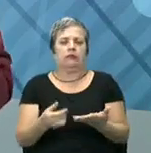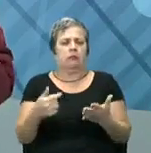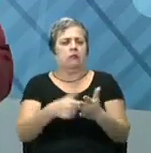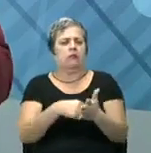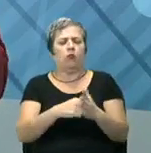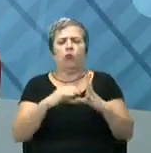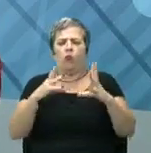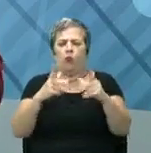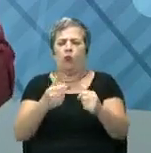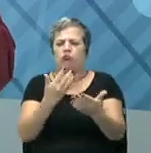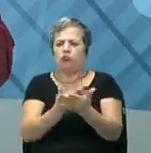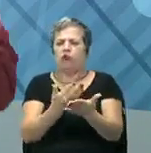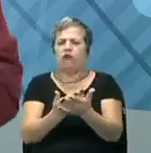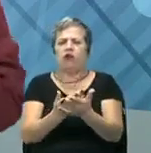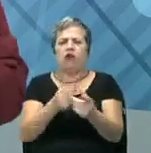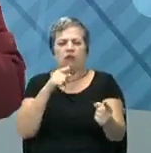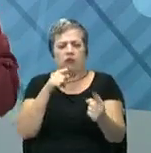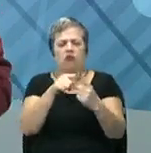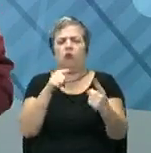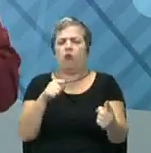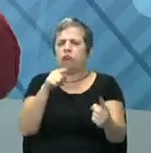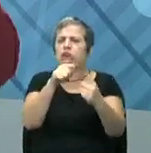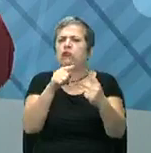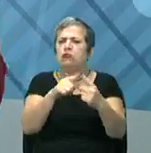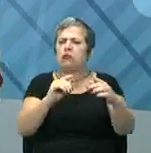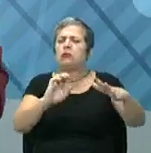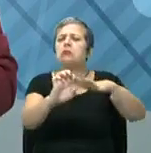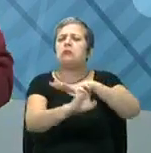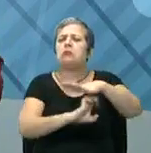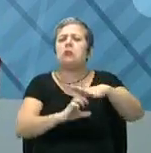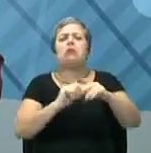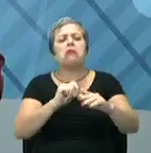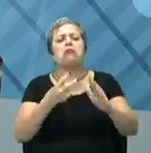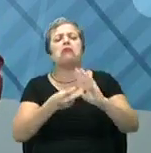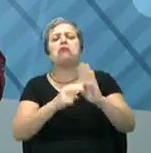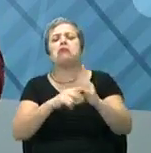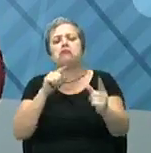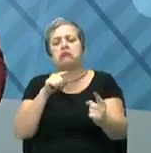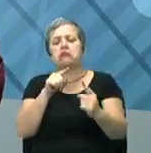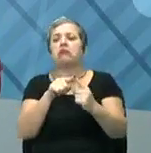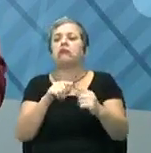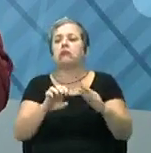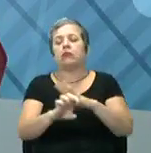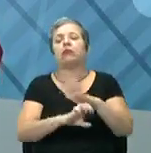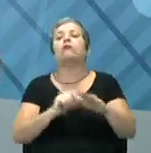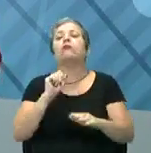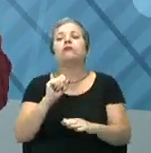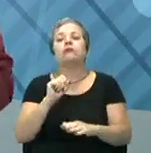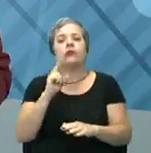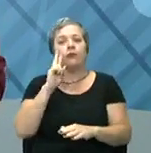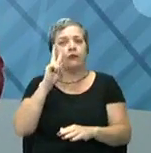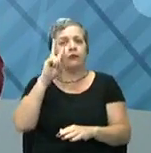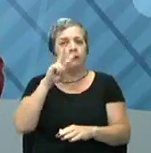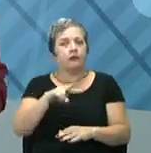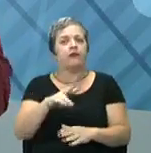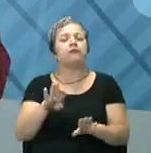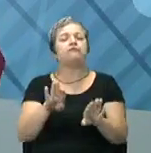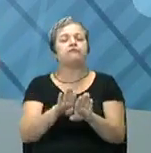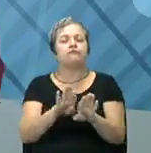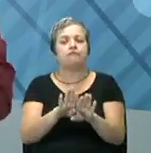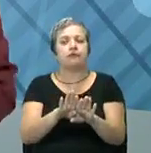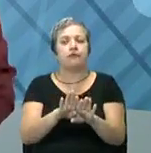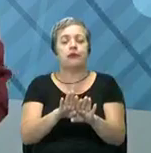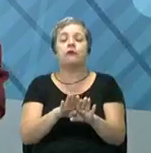toda aula, todo momento você fala objetivo organizacional, o que é um objetivo organizacional? O que é? Nós veremos hoje também.